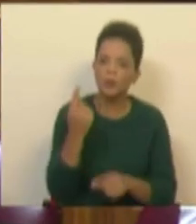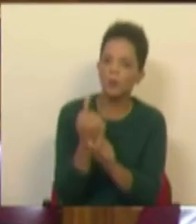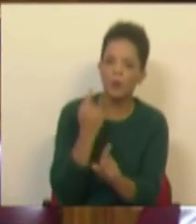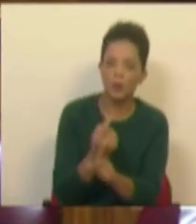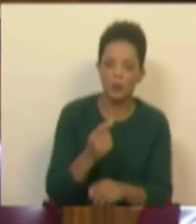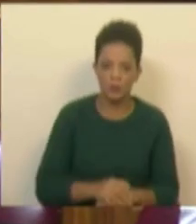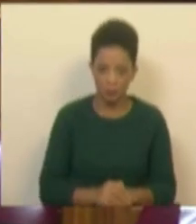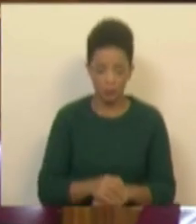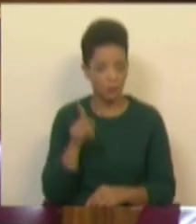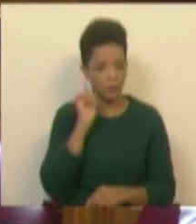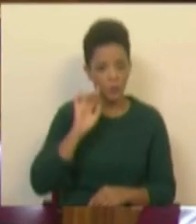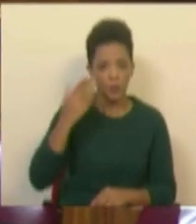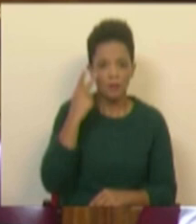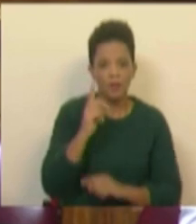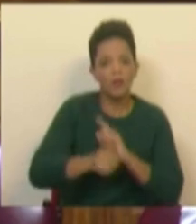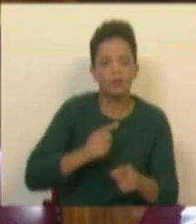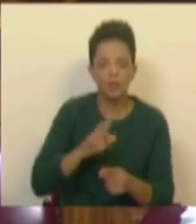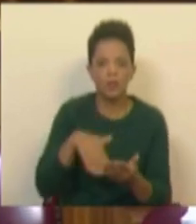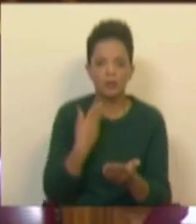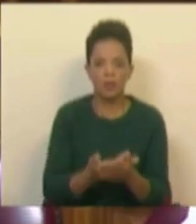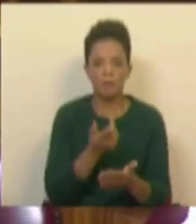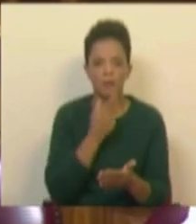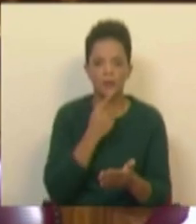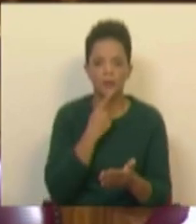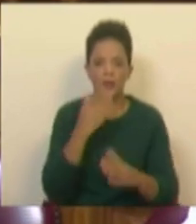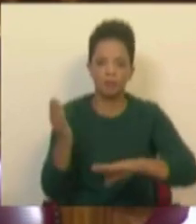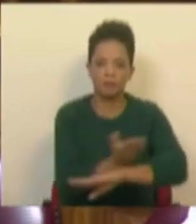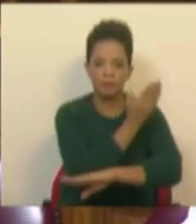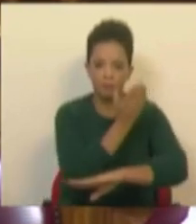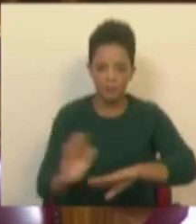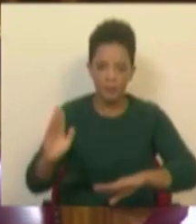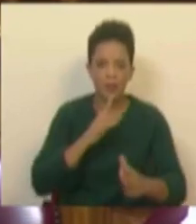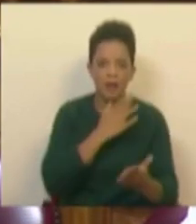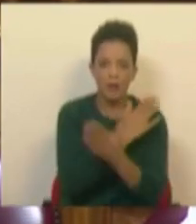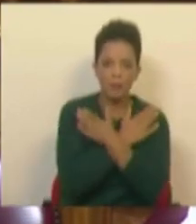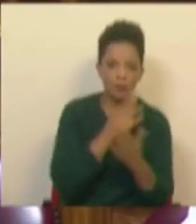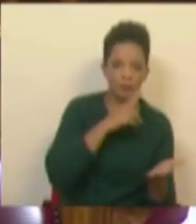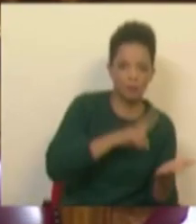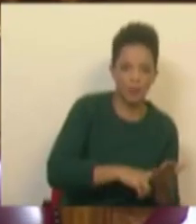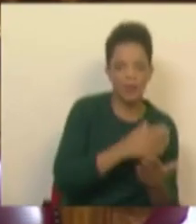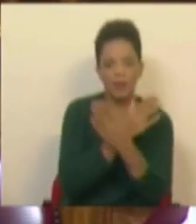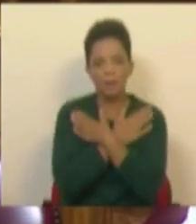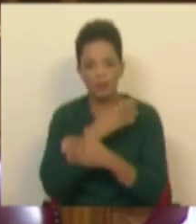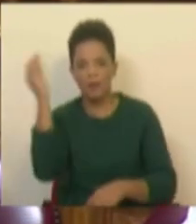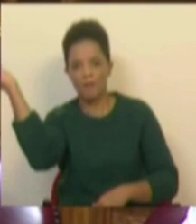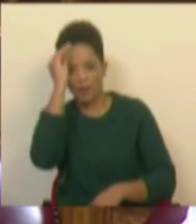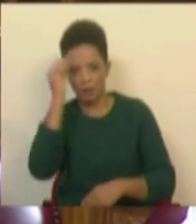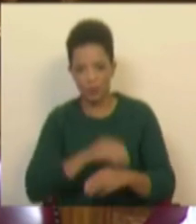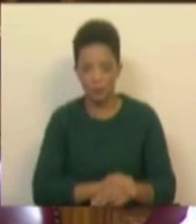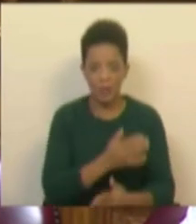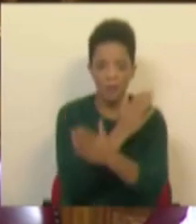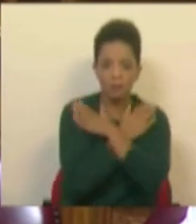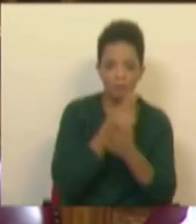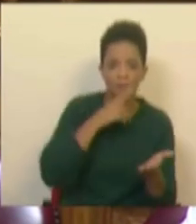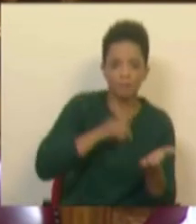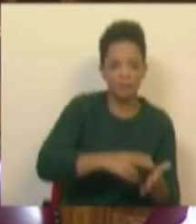não há nada mais importante na vida do que distinguir entre falsos amigos e verdadeiros amigos. Os verdadeiros amigos dizem